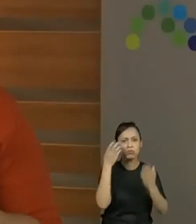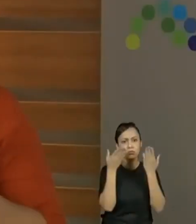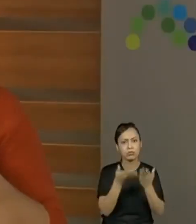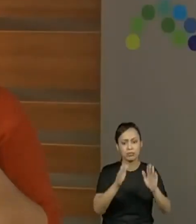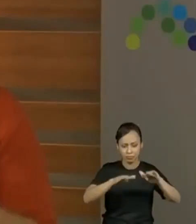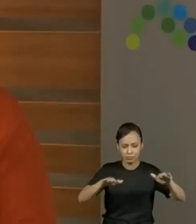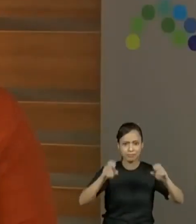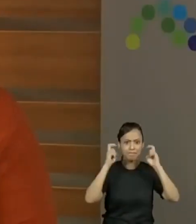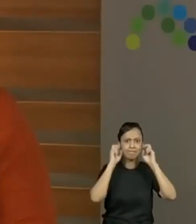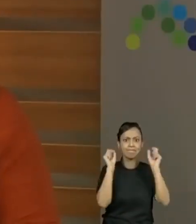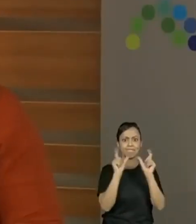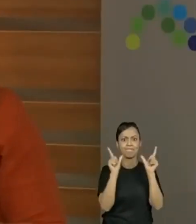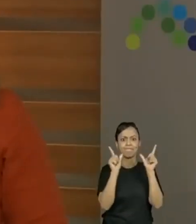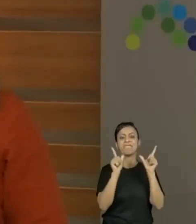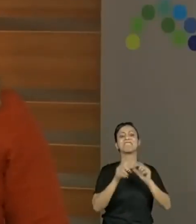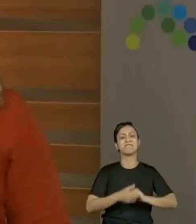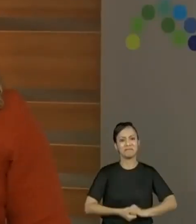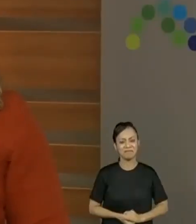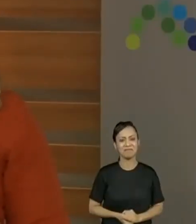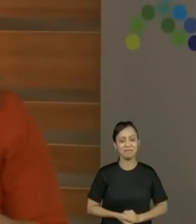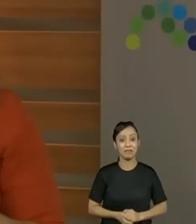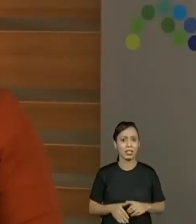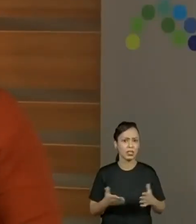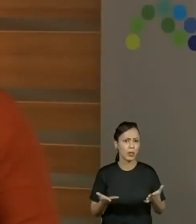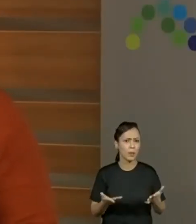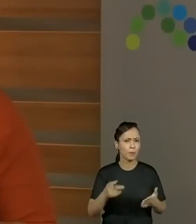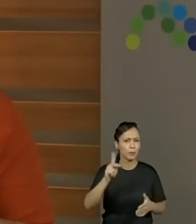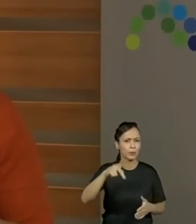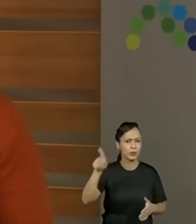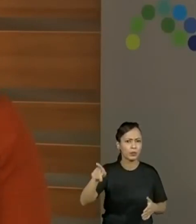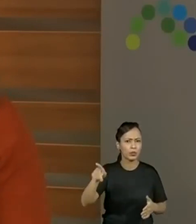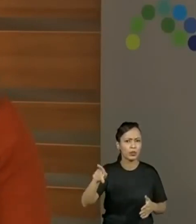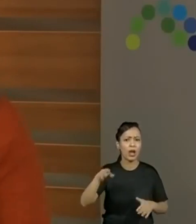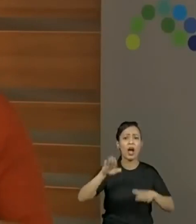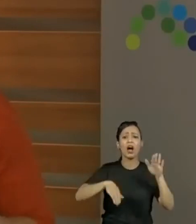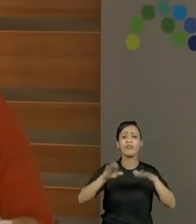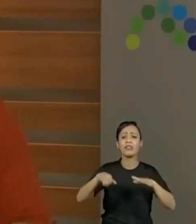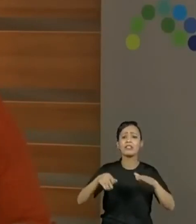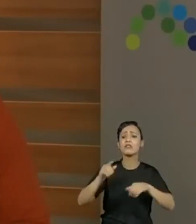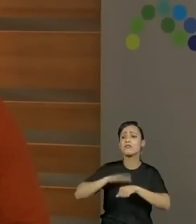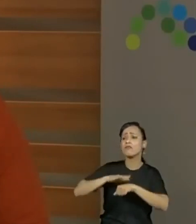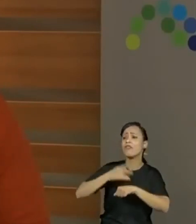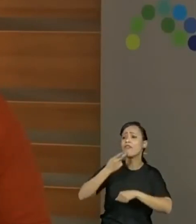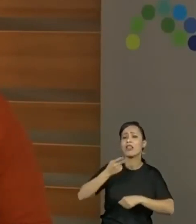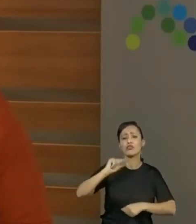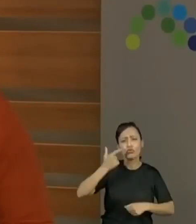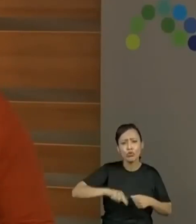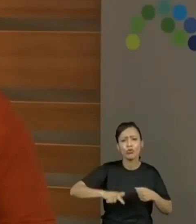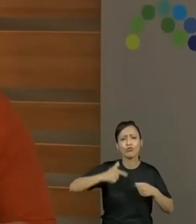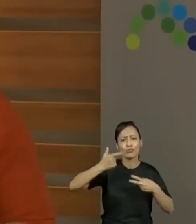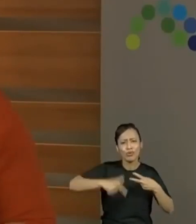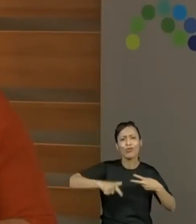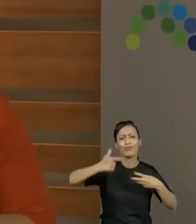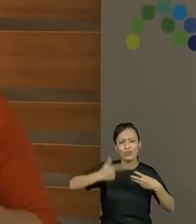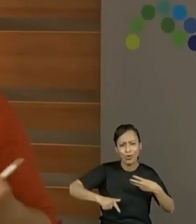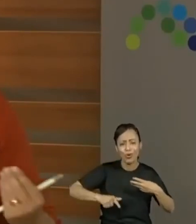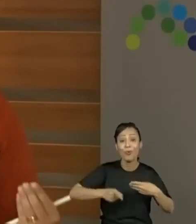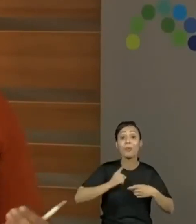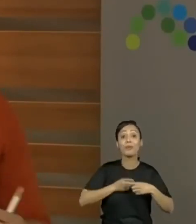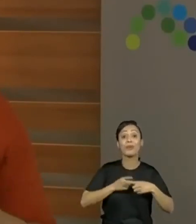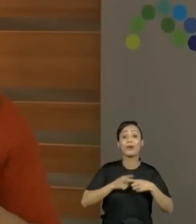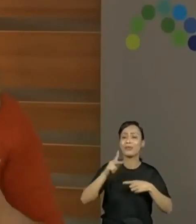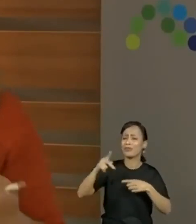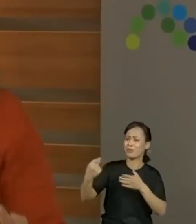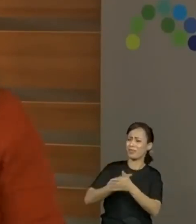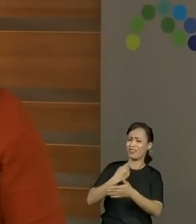possam. E assim, professores, sempre que necessário, a gente repete, porque as crianças... A gente conhece as crianças, né? Aí, às vezes, os